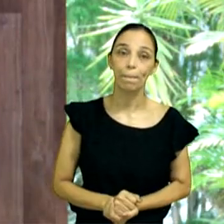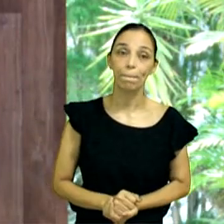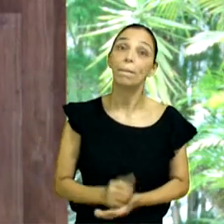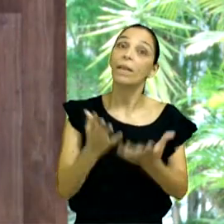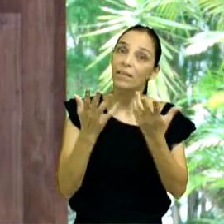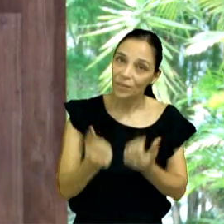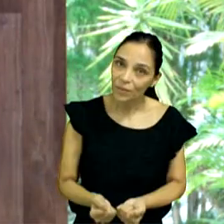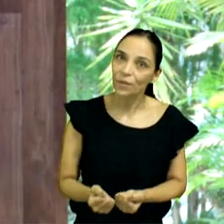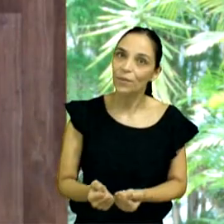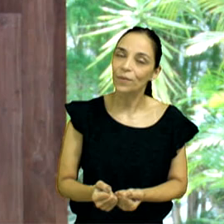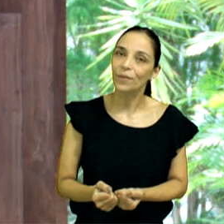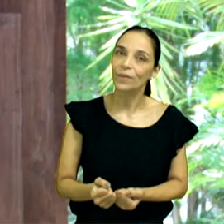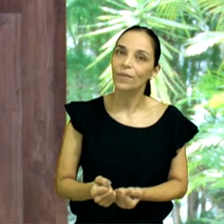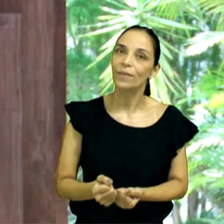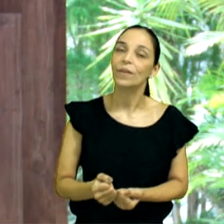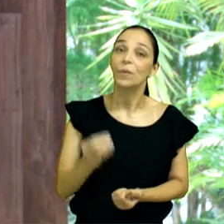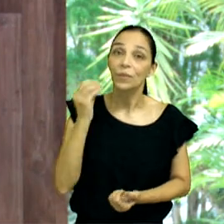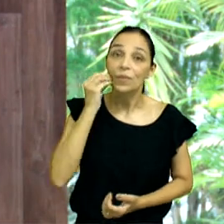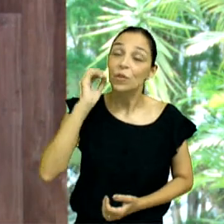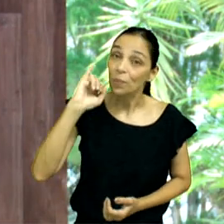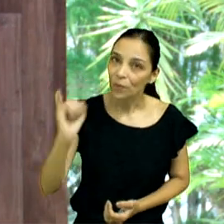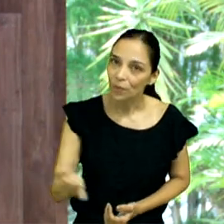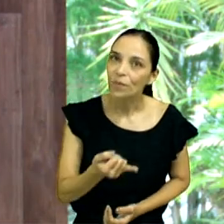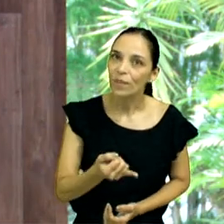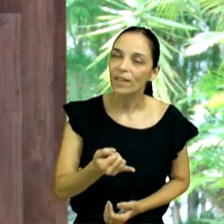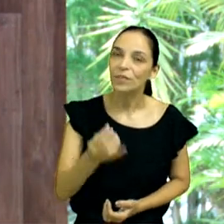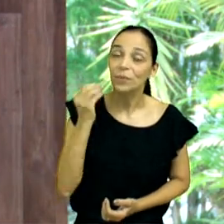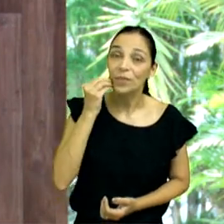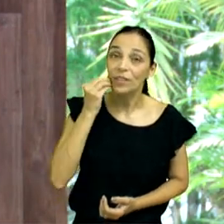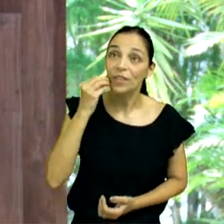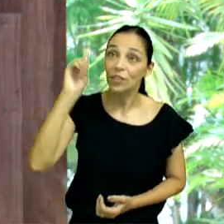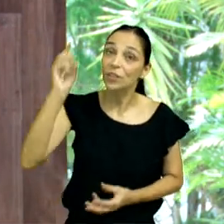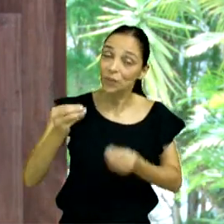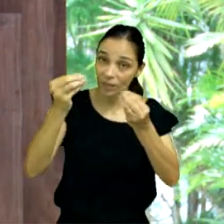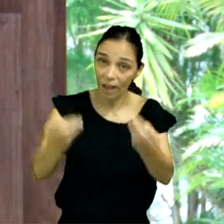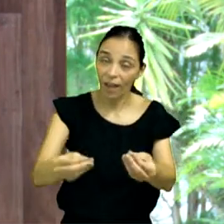disso, aproveite bem as oportunidades, que Ele está te dando, em nome de Jesus, vamos ficar todos de pé,